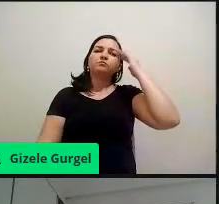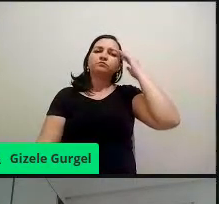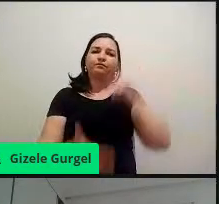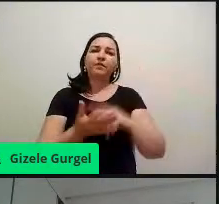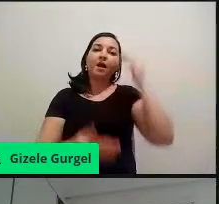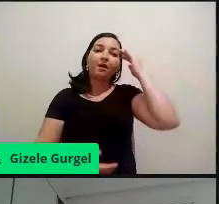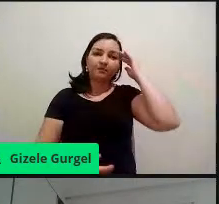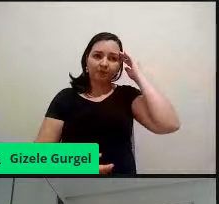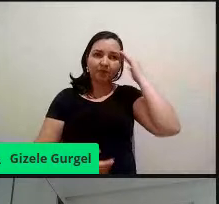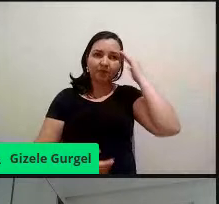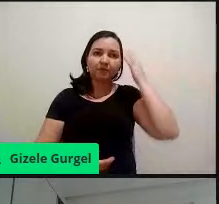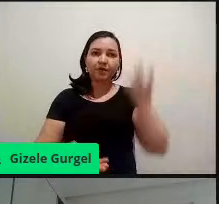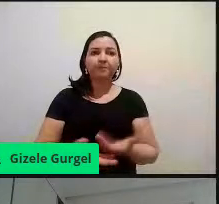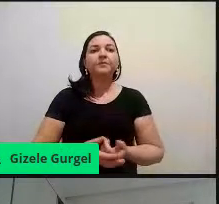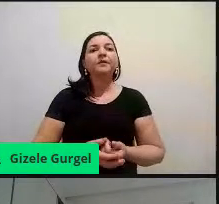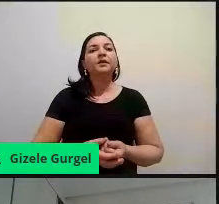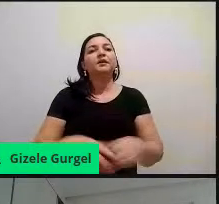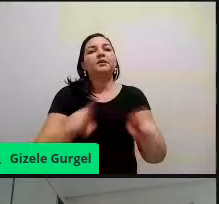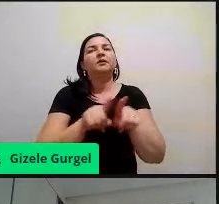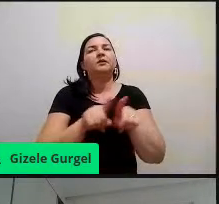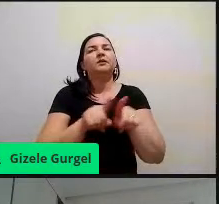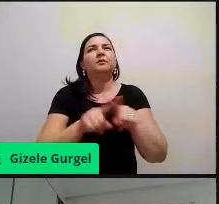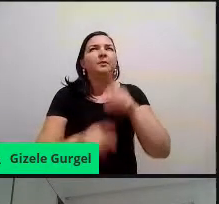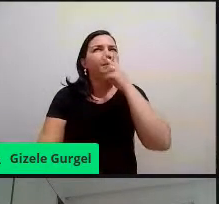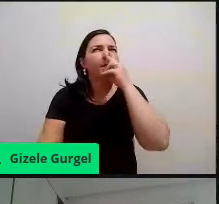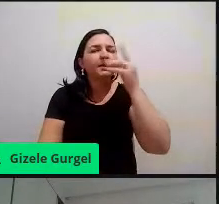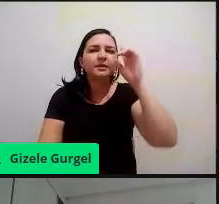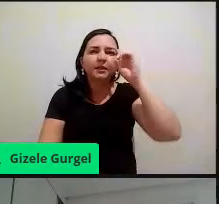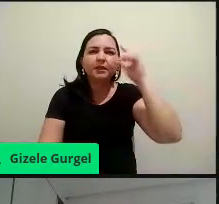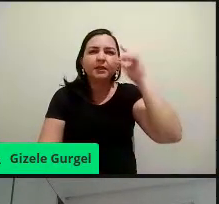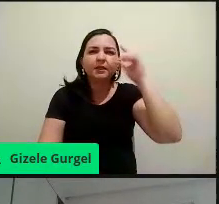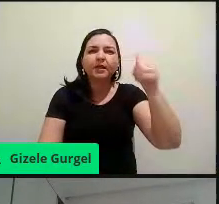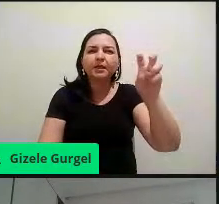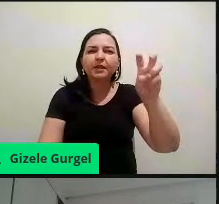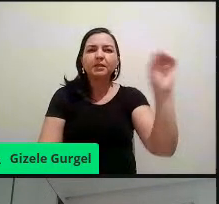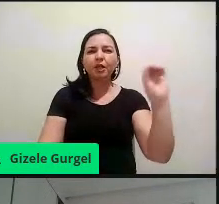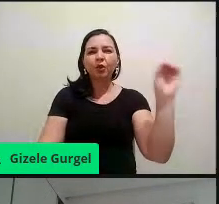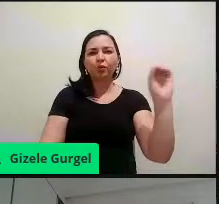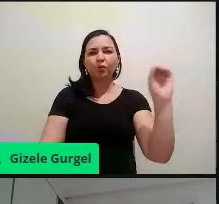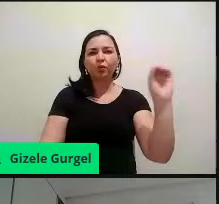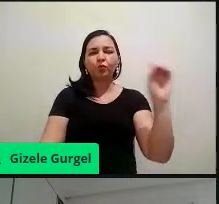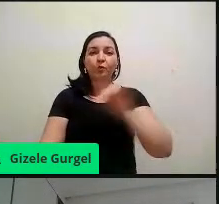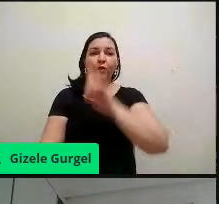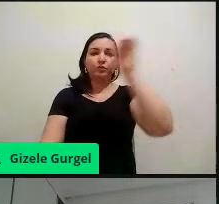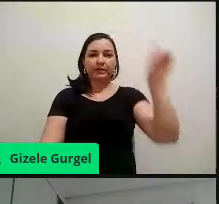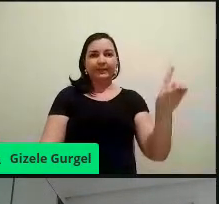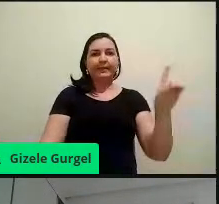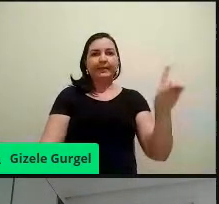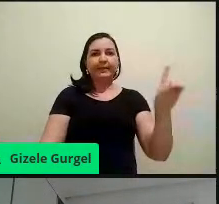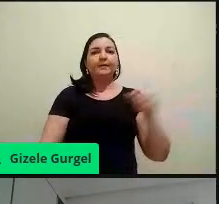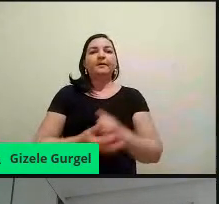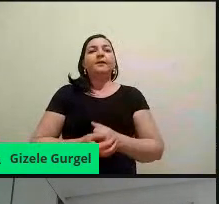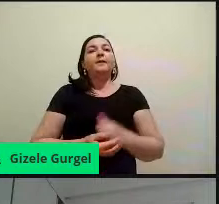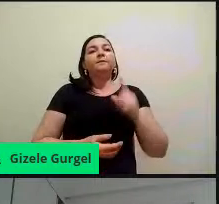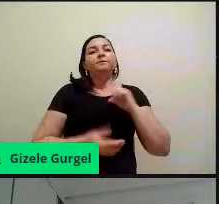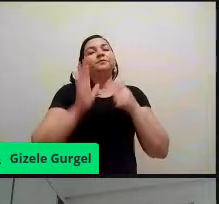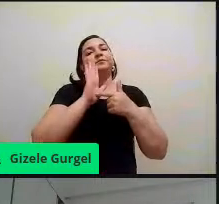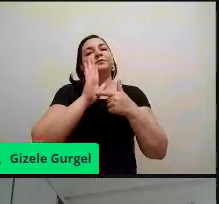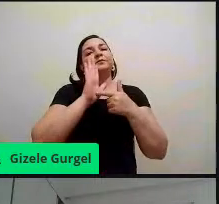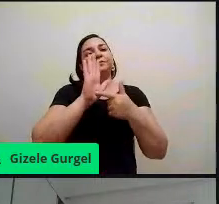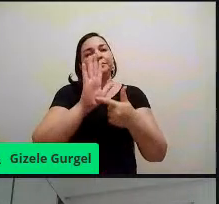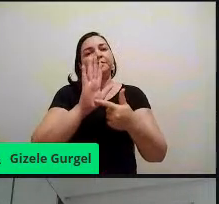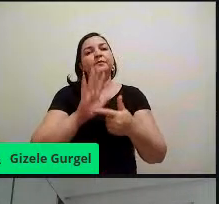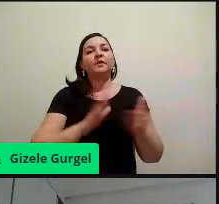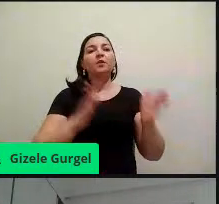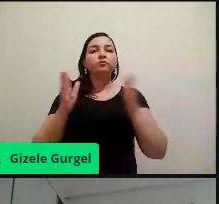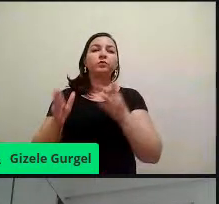consciente, acho que é dia 15 de outubro, e a gente atuou, esse ano também nós atuamos, mas de uma outra maneira. Aqui à direita,